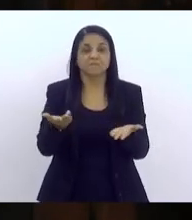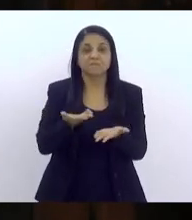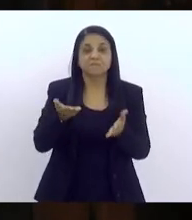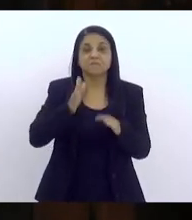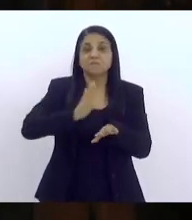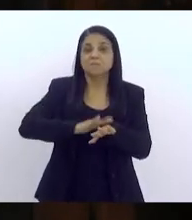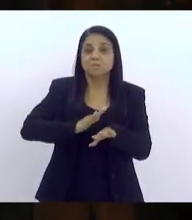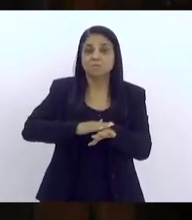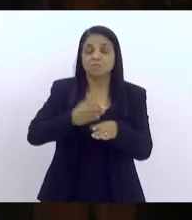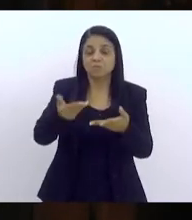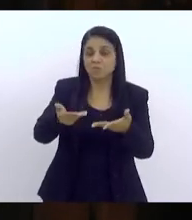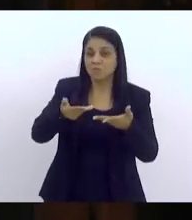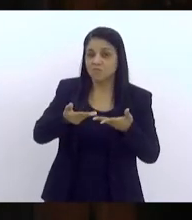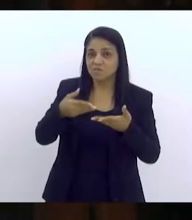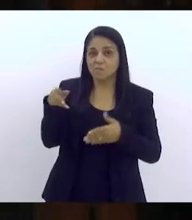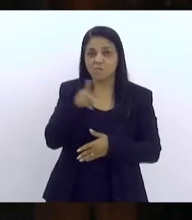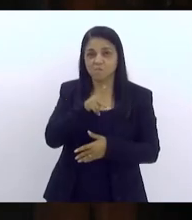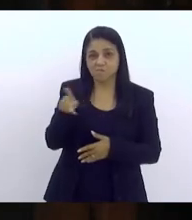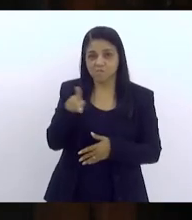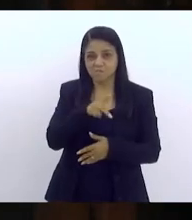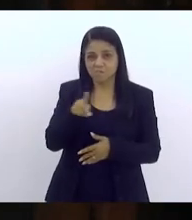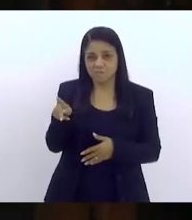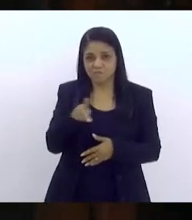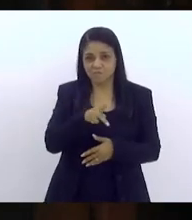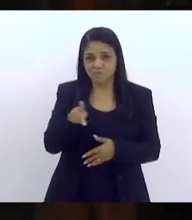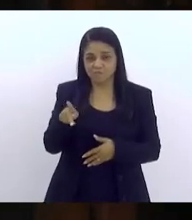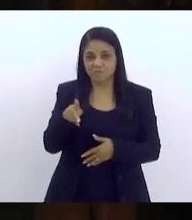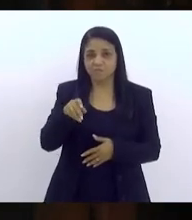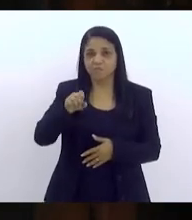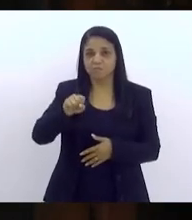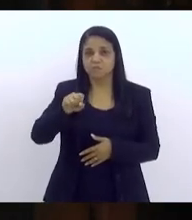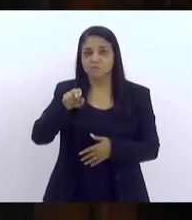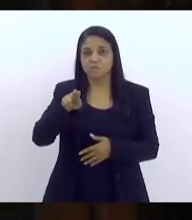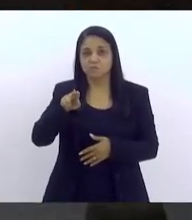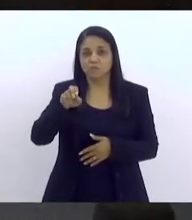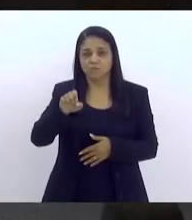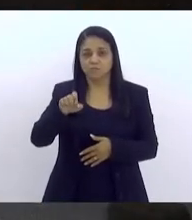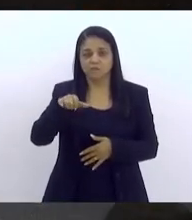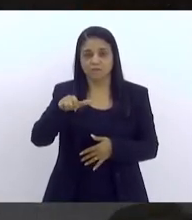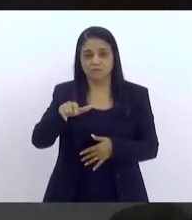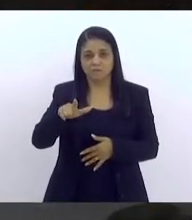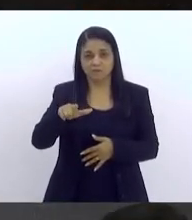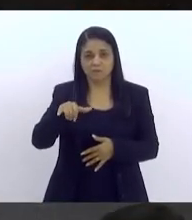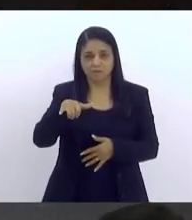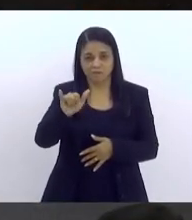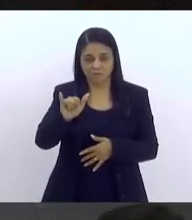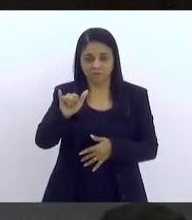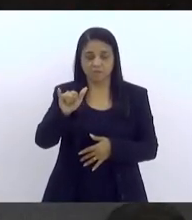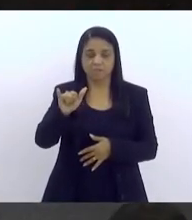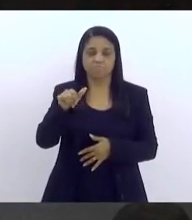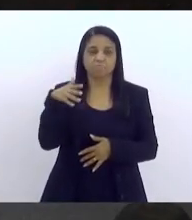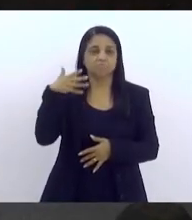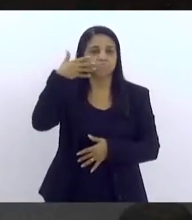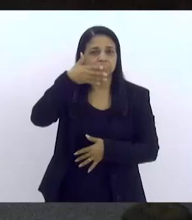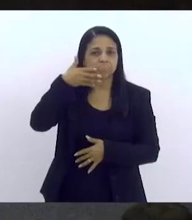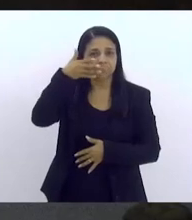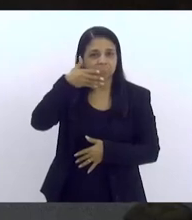momento, convido a professora Sueli Desilandes para fazer uso da palavra.